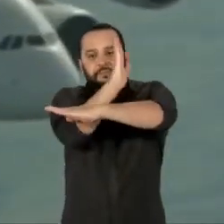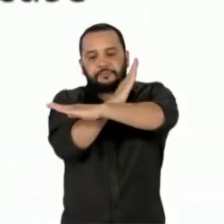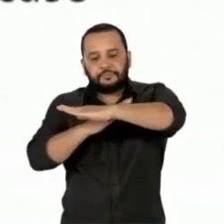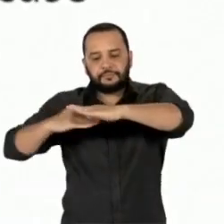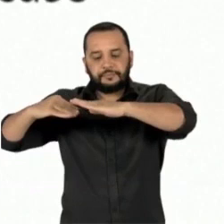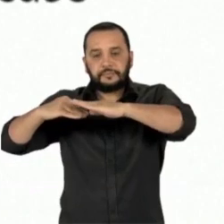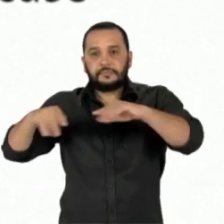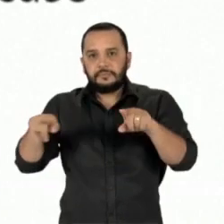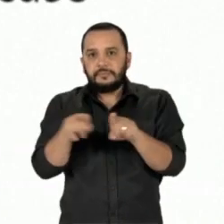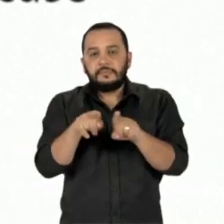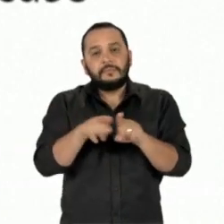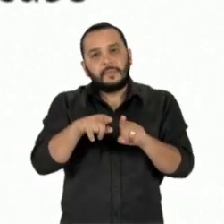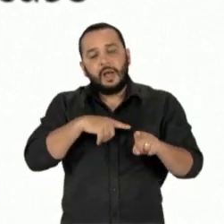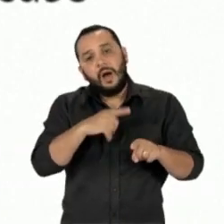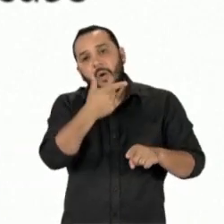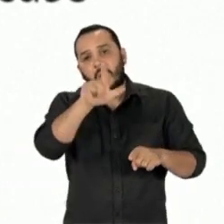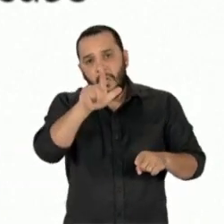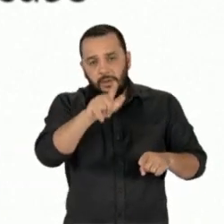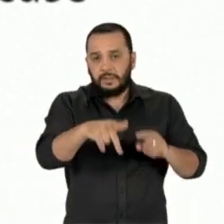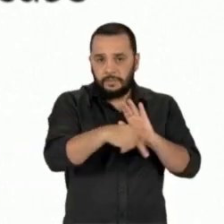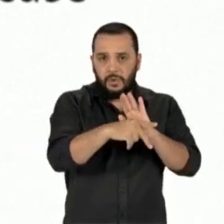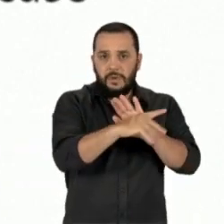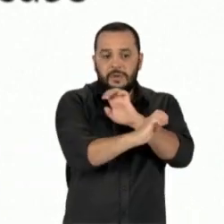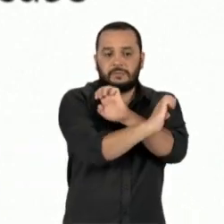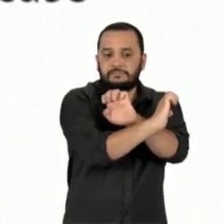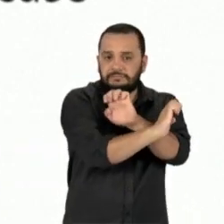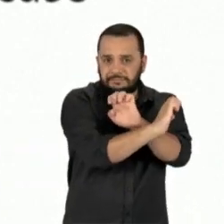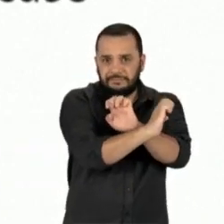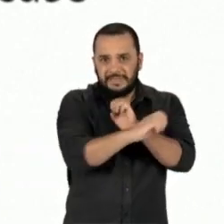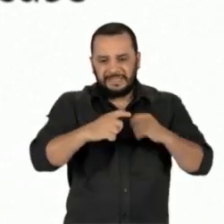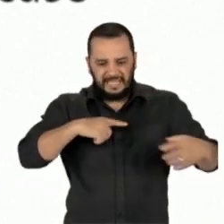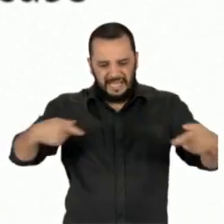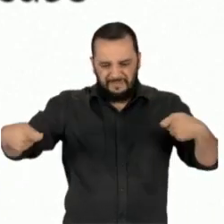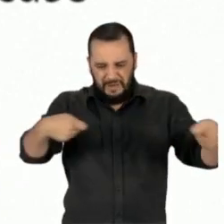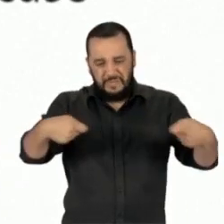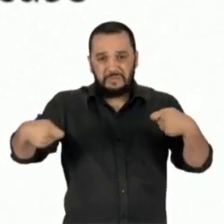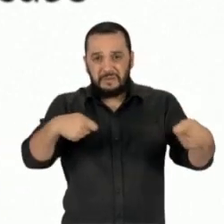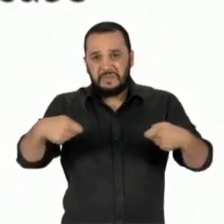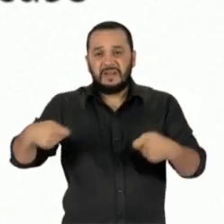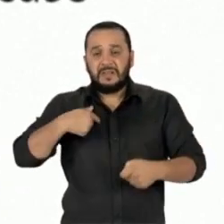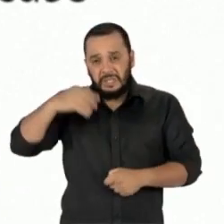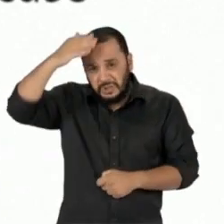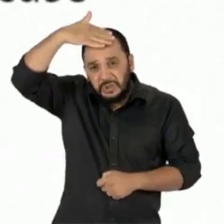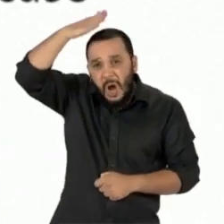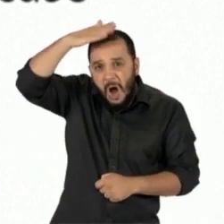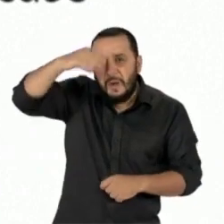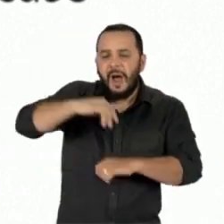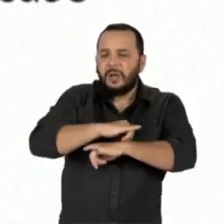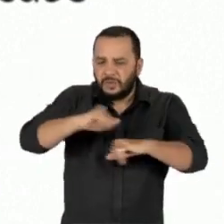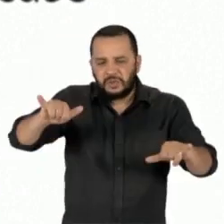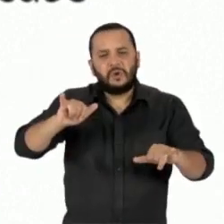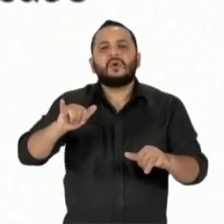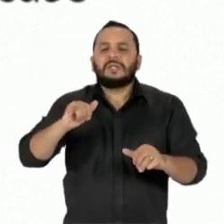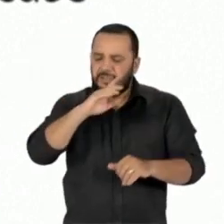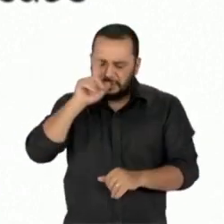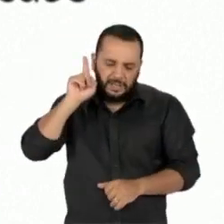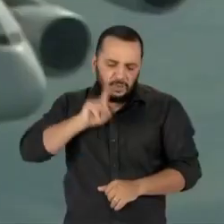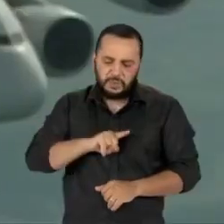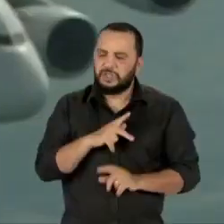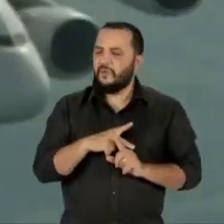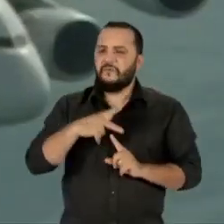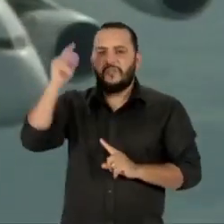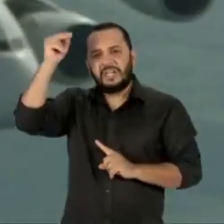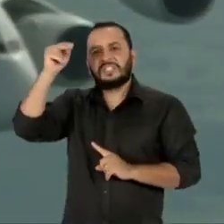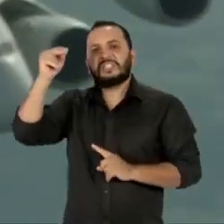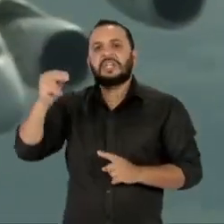Airbus. Pelo Twitter, o presidente norte-americano, Donald Trump, anunciou que essa foi uma grande vitória dos Estados Unidos,